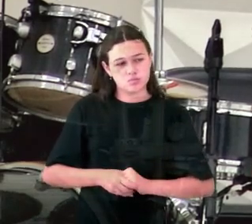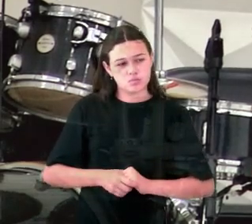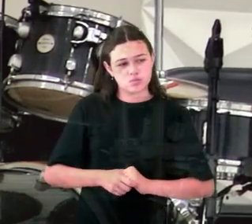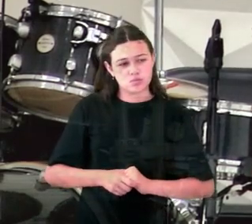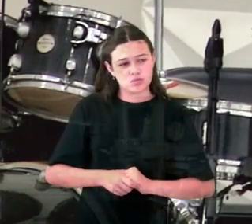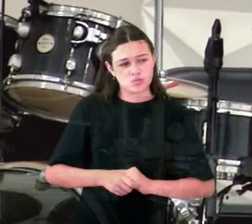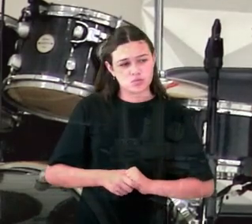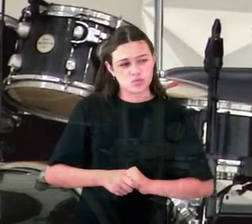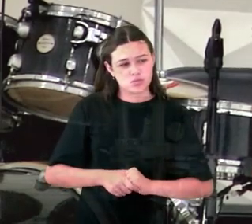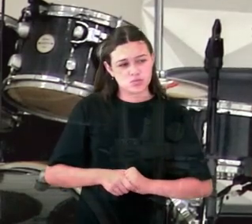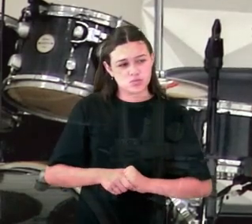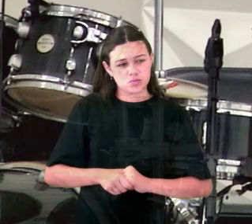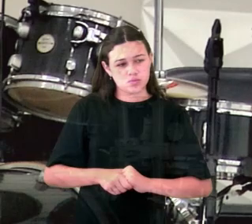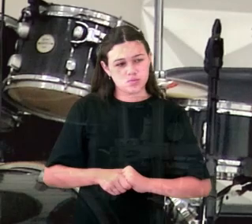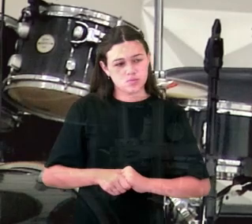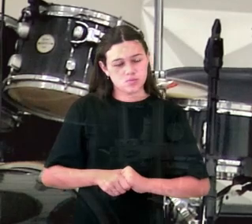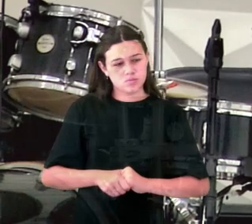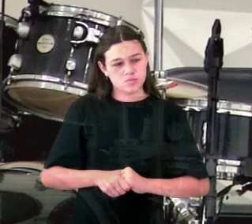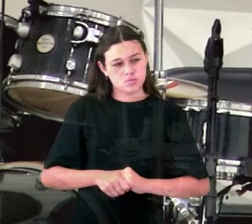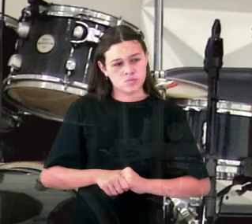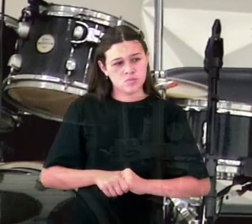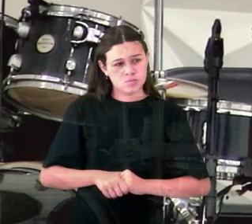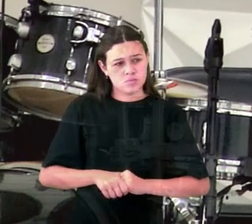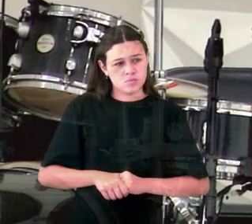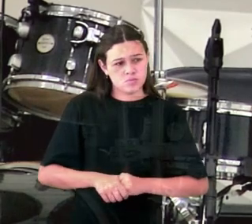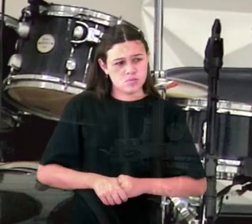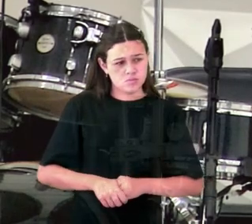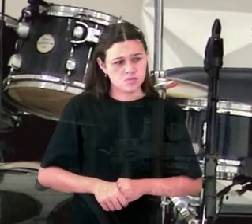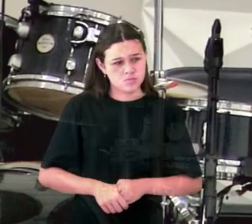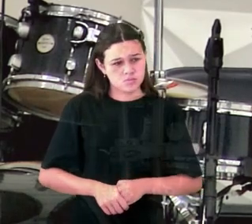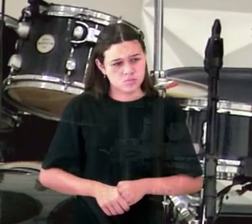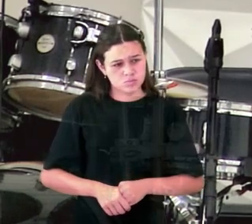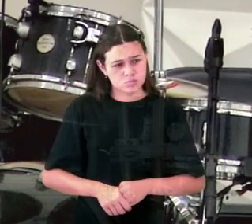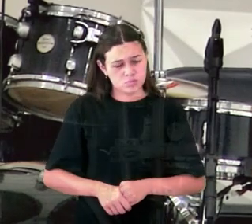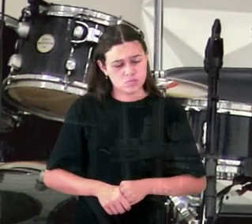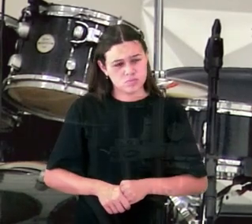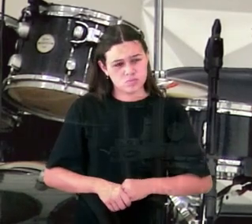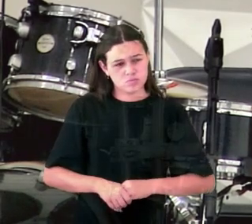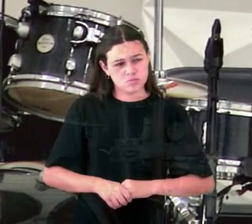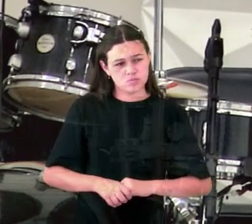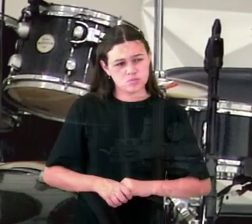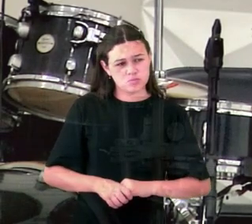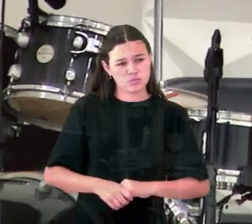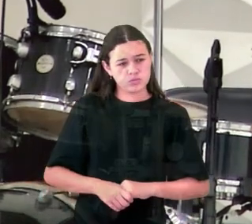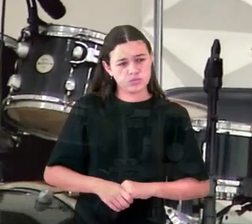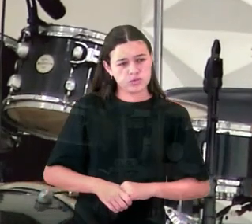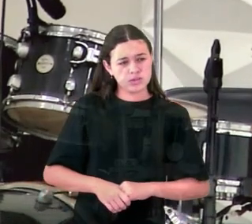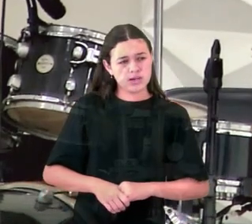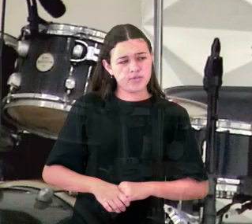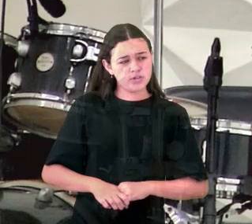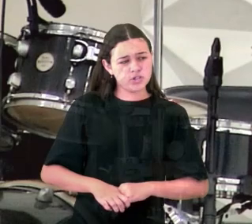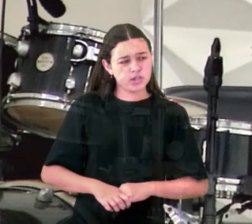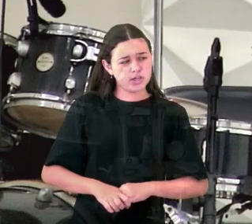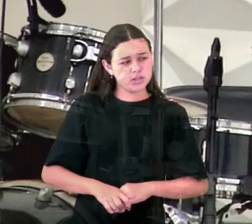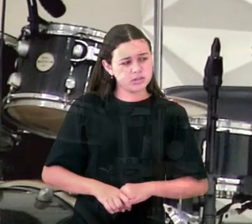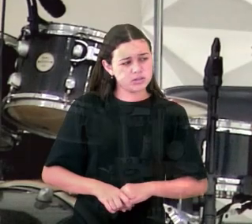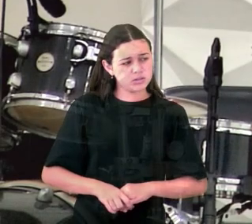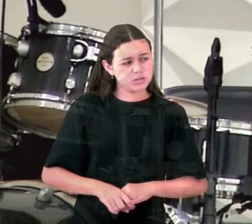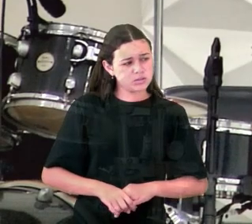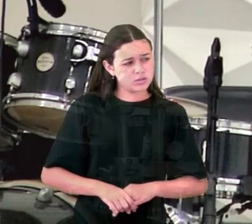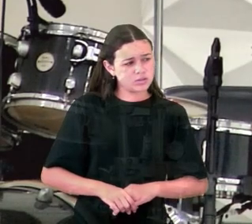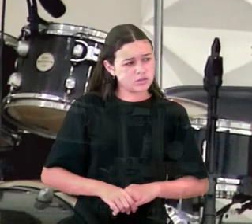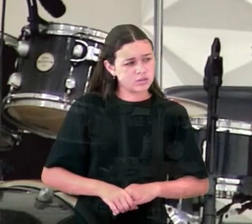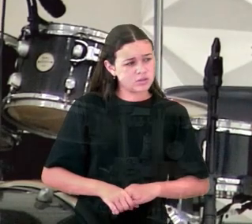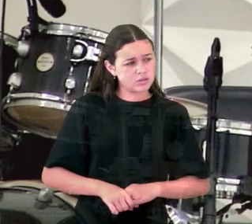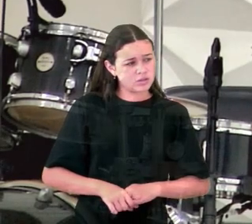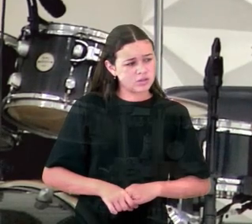um programa de entrevista pela manhã, acho que por volta das 10 da manhã, lá nos Estados Unidos. E a pessoa que a entrevistou,